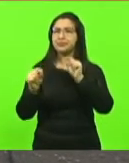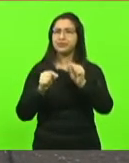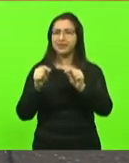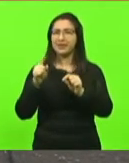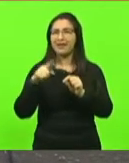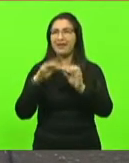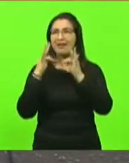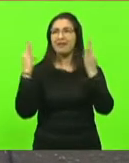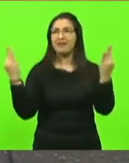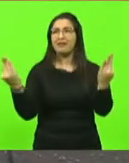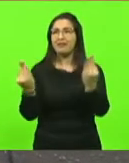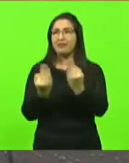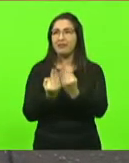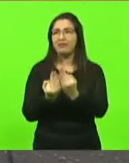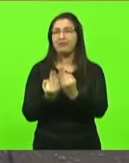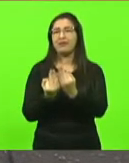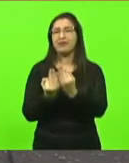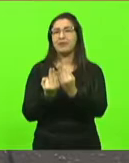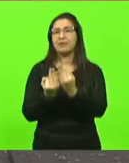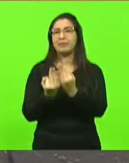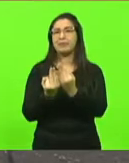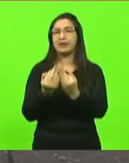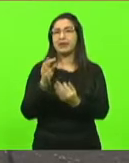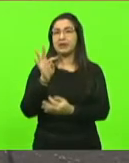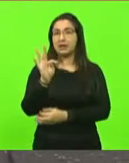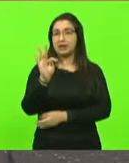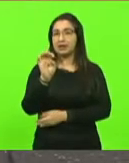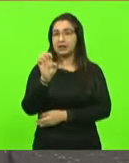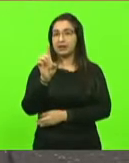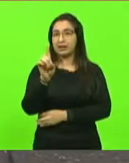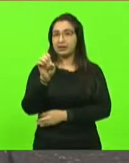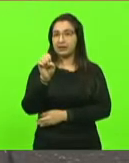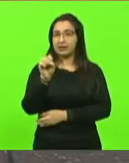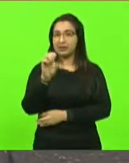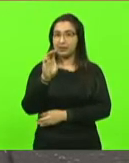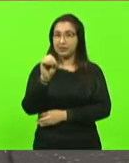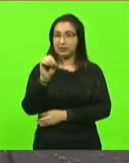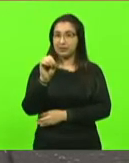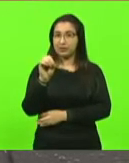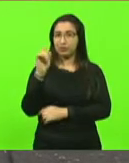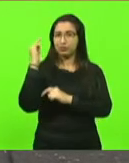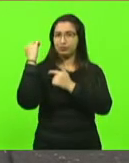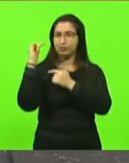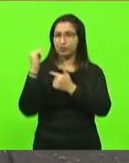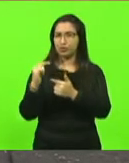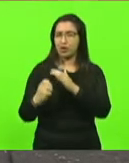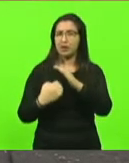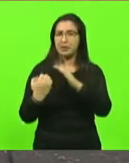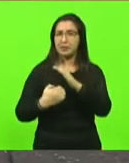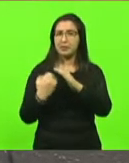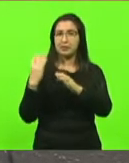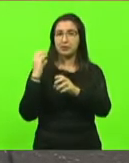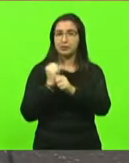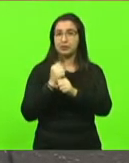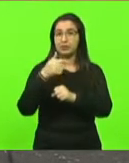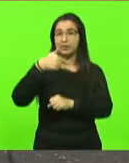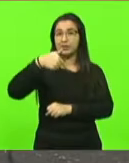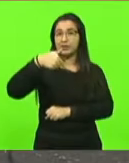tedesco, que tem uma história empresarial de cerca de 70 anos,